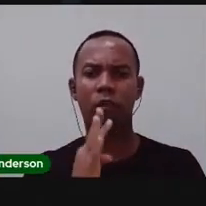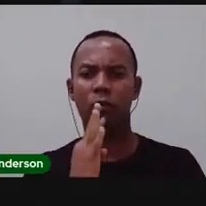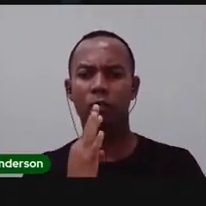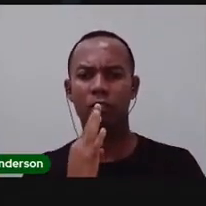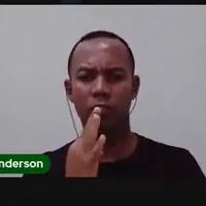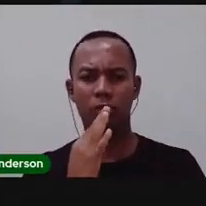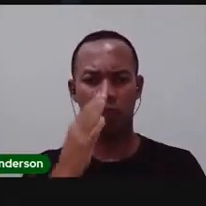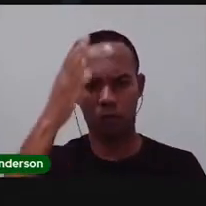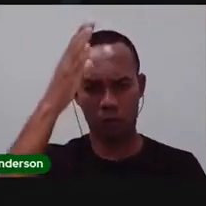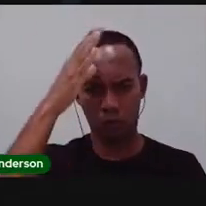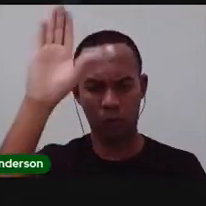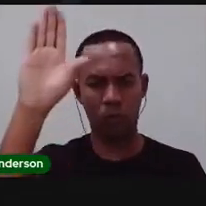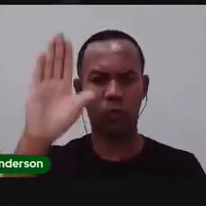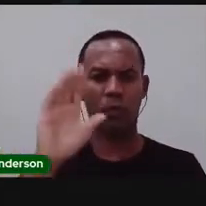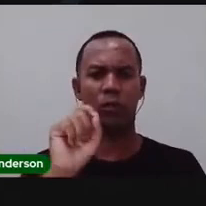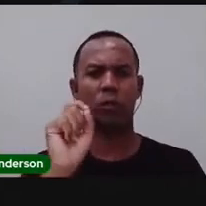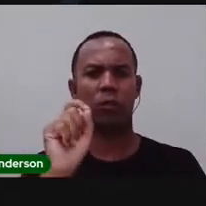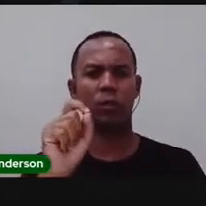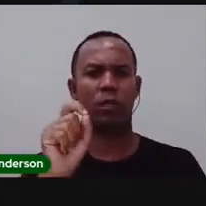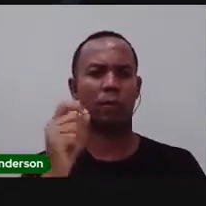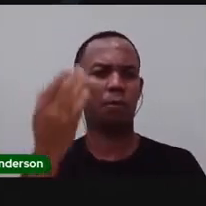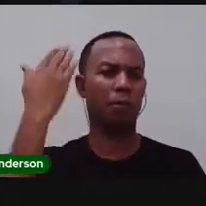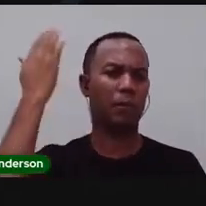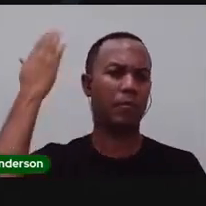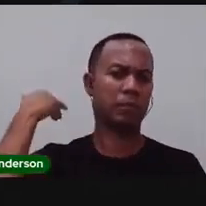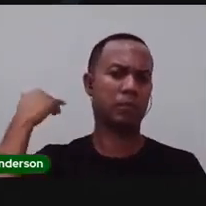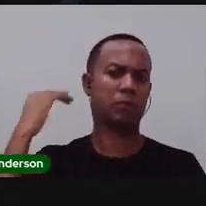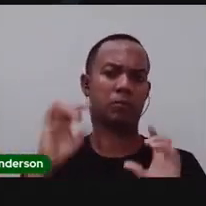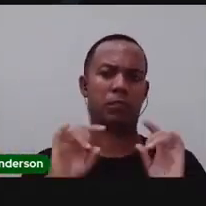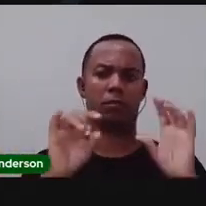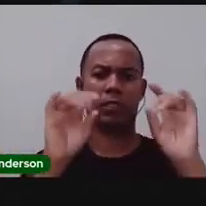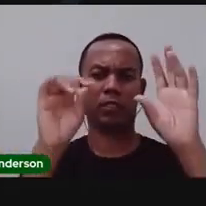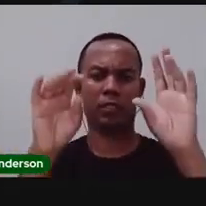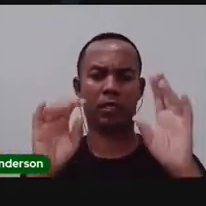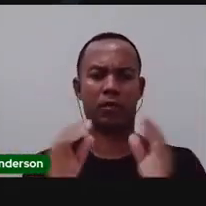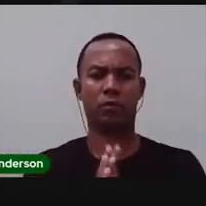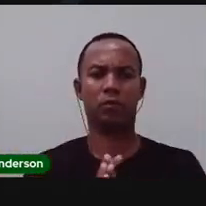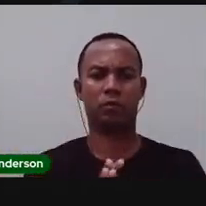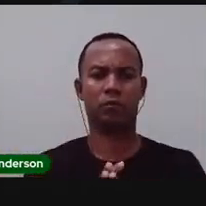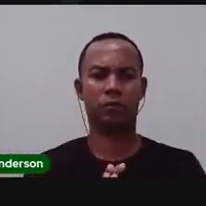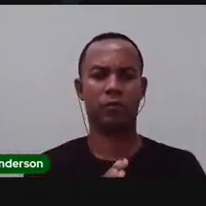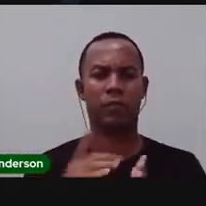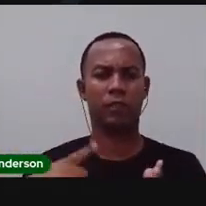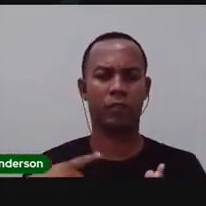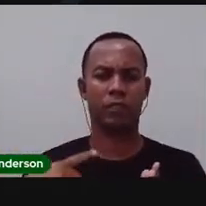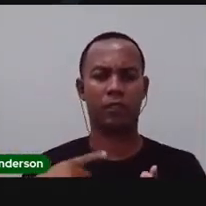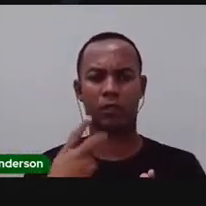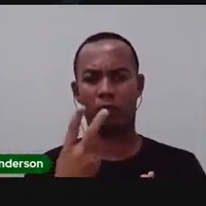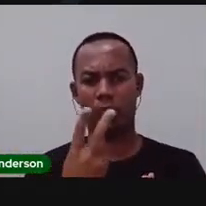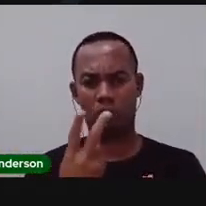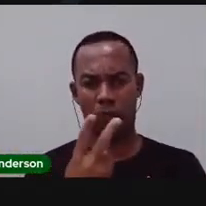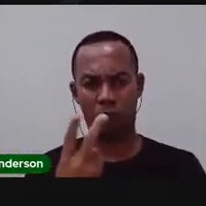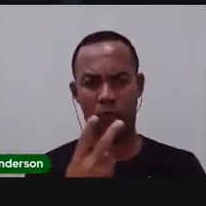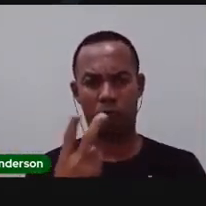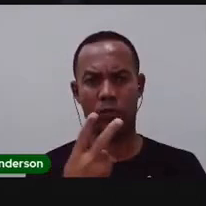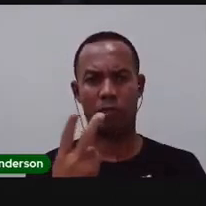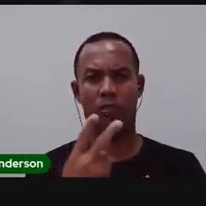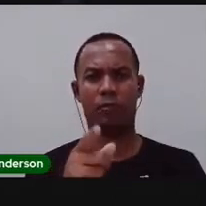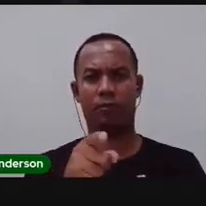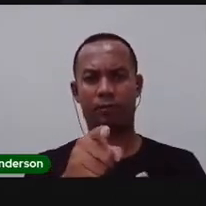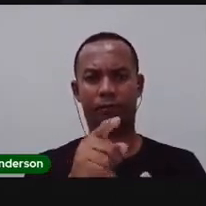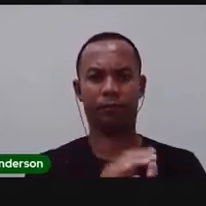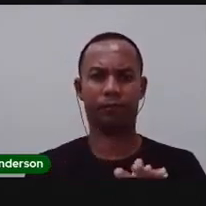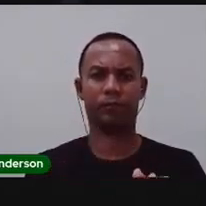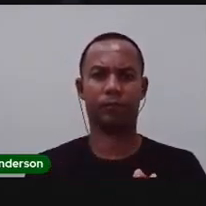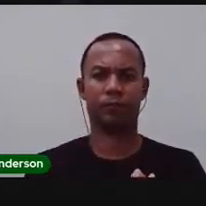herança histórica compartilhada entre as pessoas. Temos dois tipos de patrimônio cultural. o patrimônio material e o